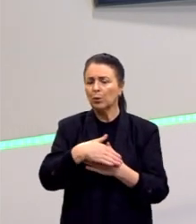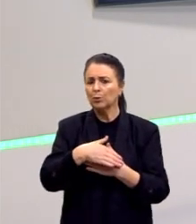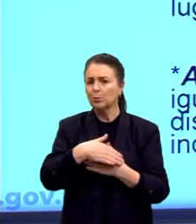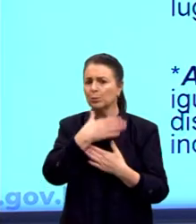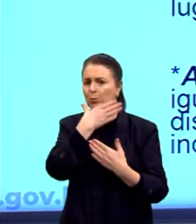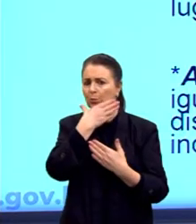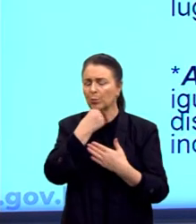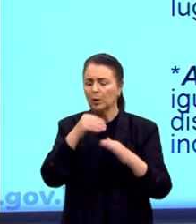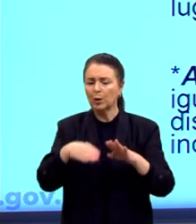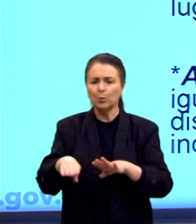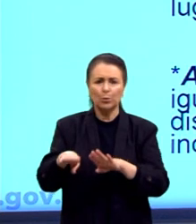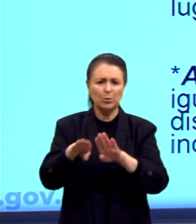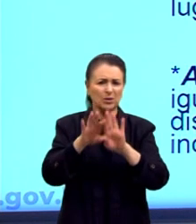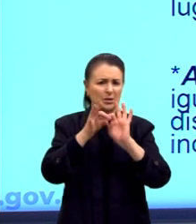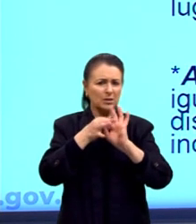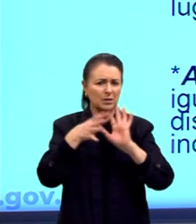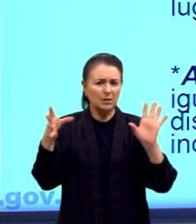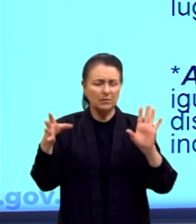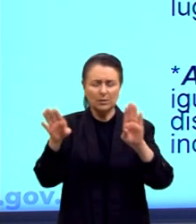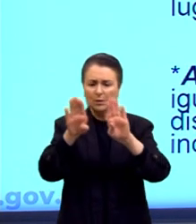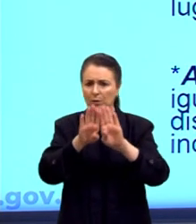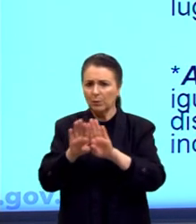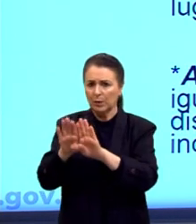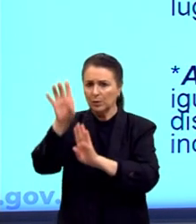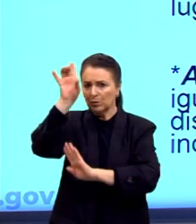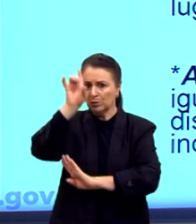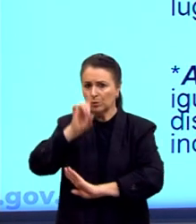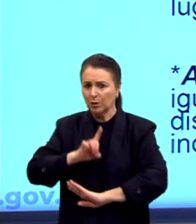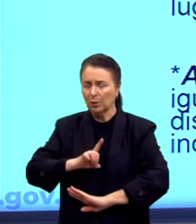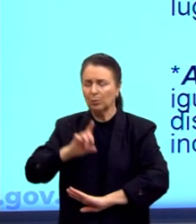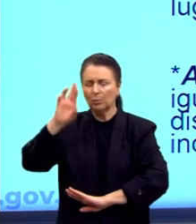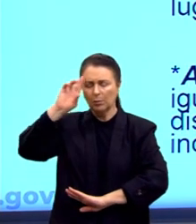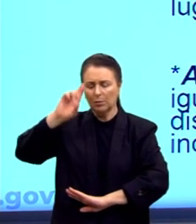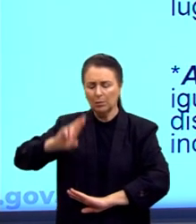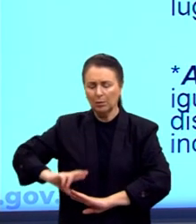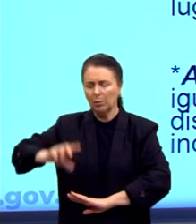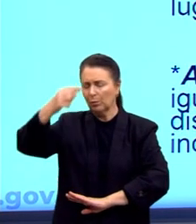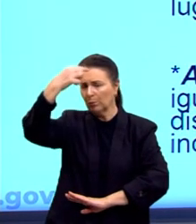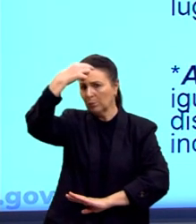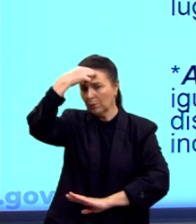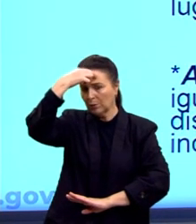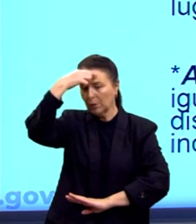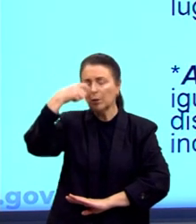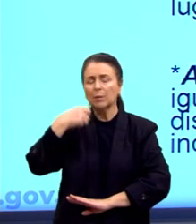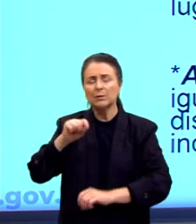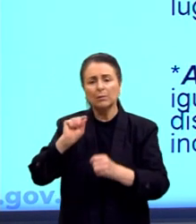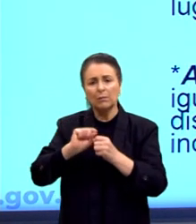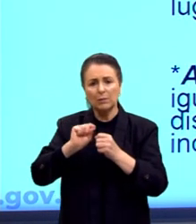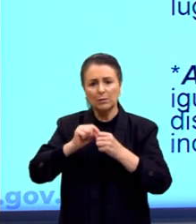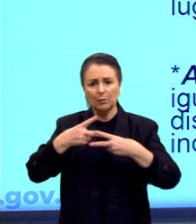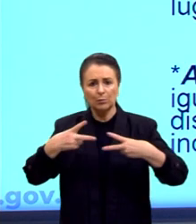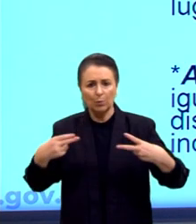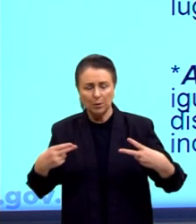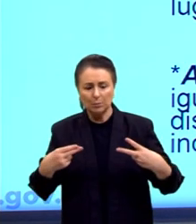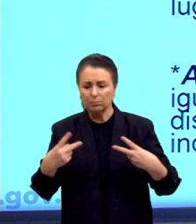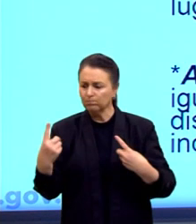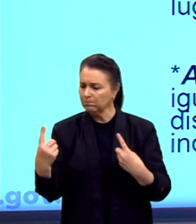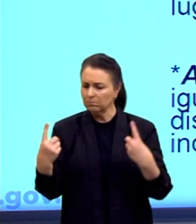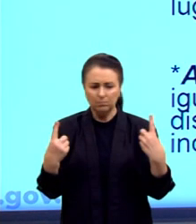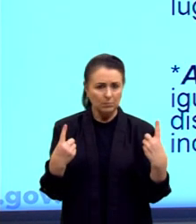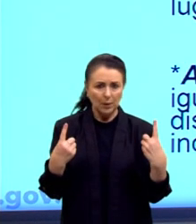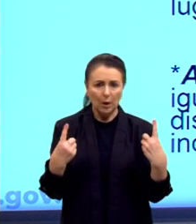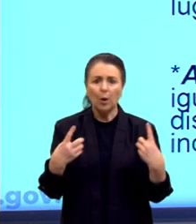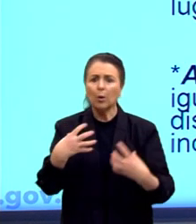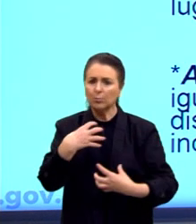livres e iguais em dignidade e direitos. São dotados de razão e consciência e devem agir em relação uns aos outros com